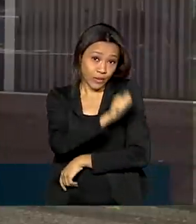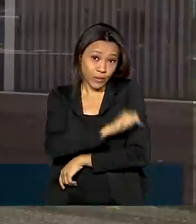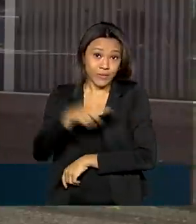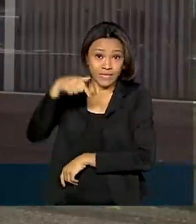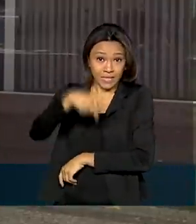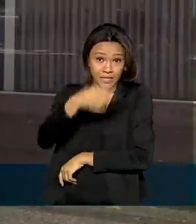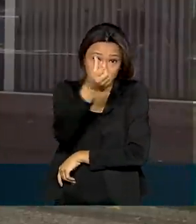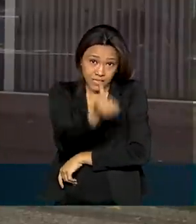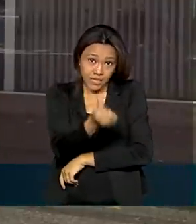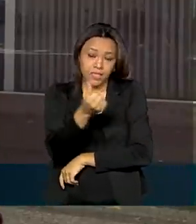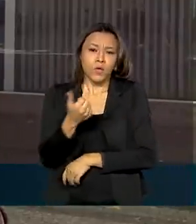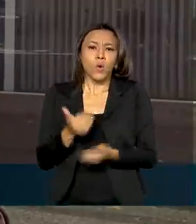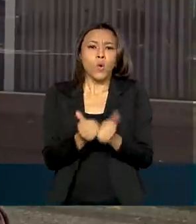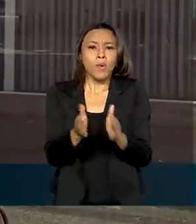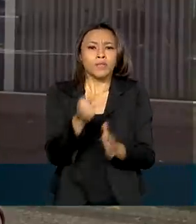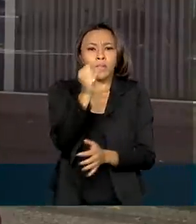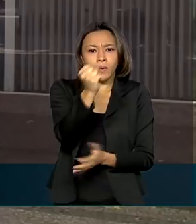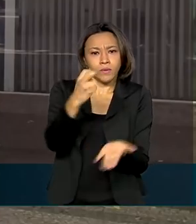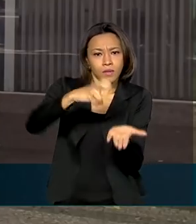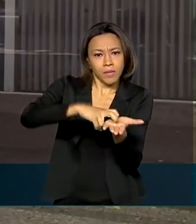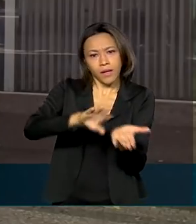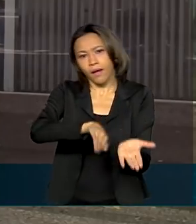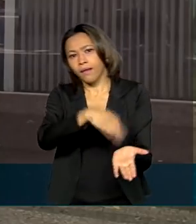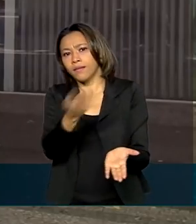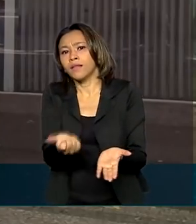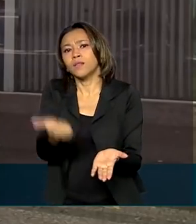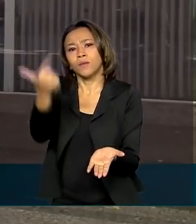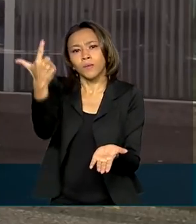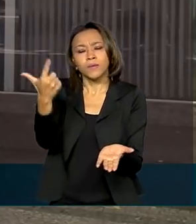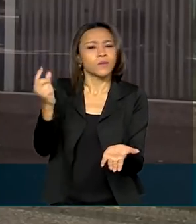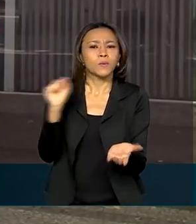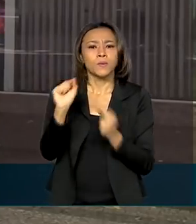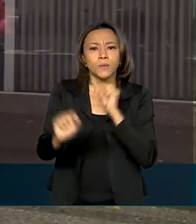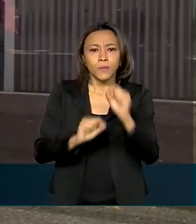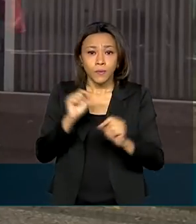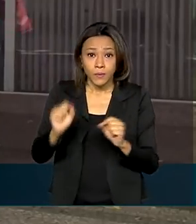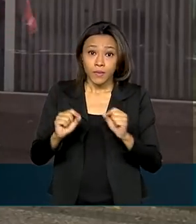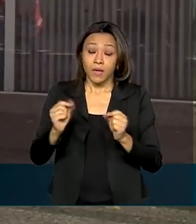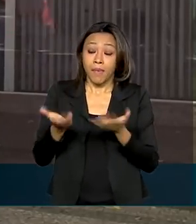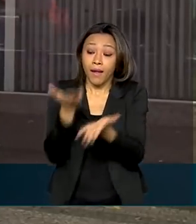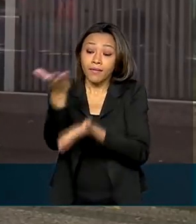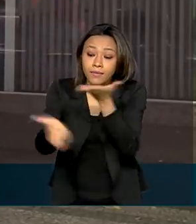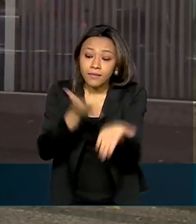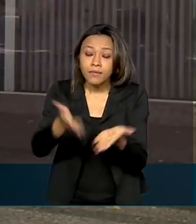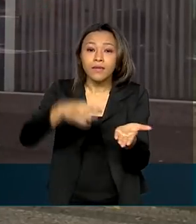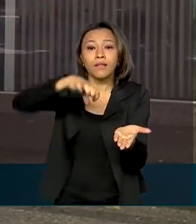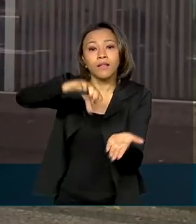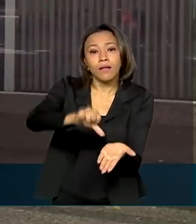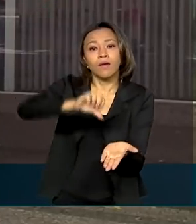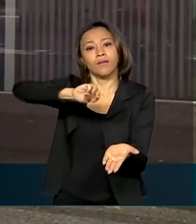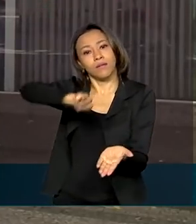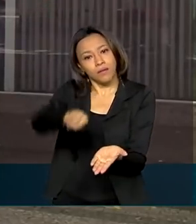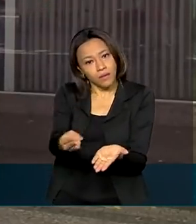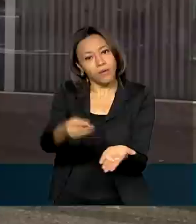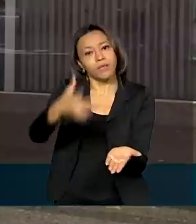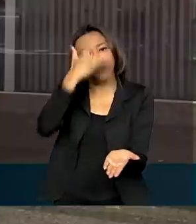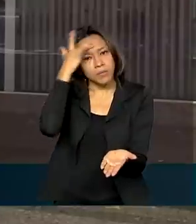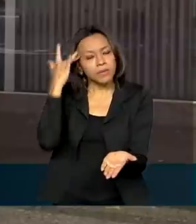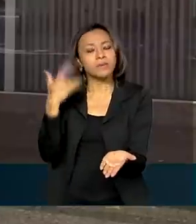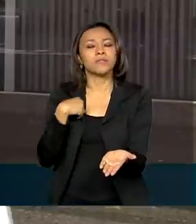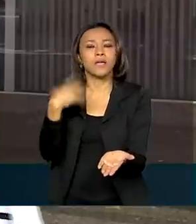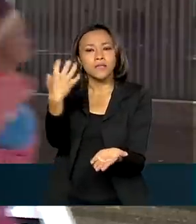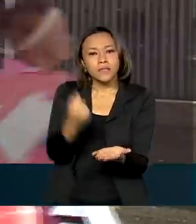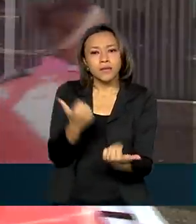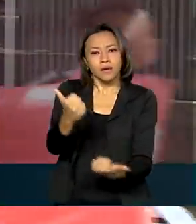funcionar das 8 horas da manhã ao meio-dia para atender exclusivamente 9 milhões de beneficiários do auxílio emergencial e do